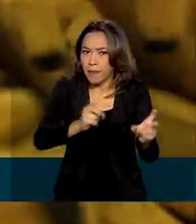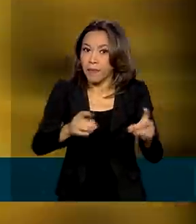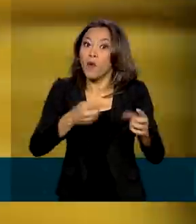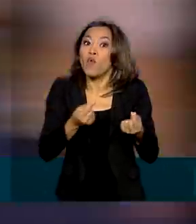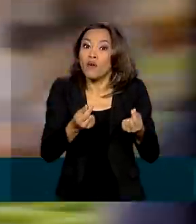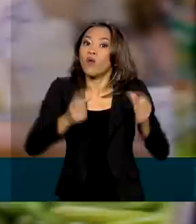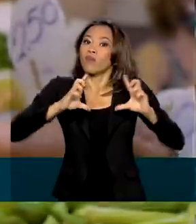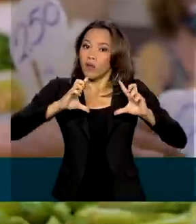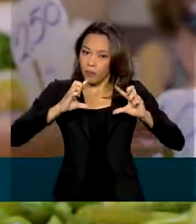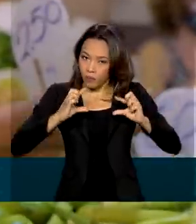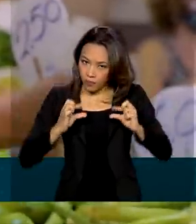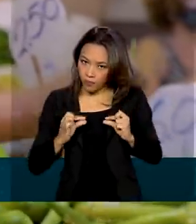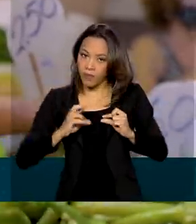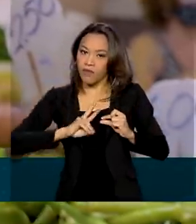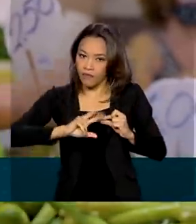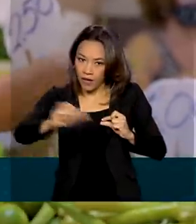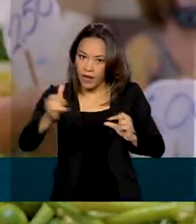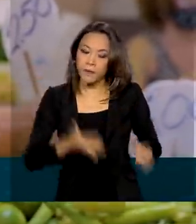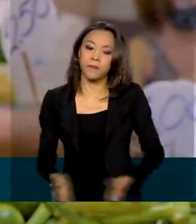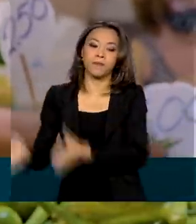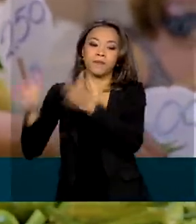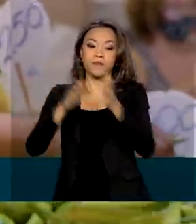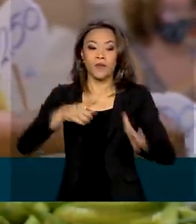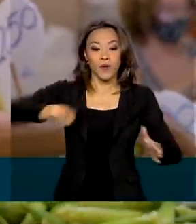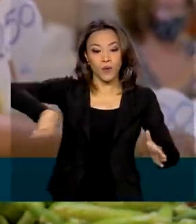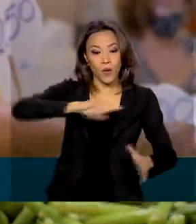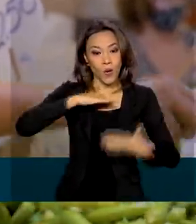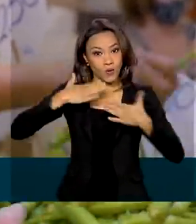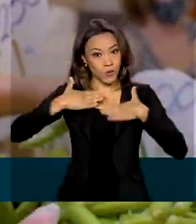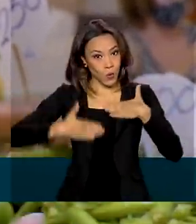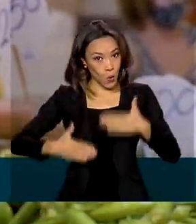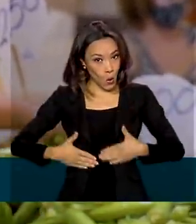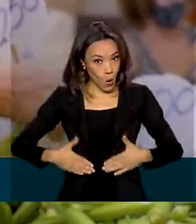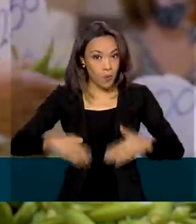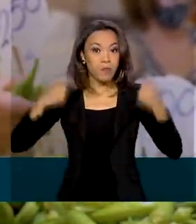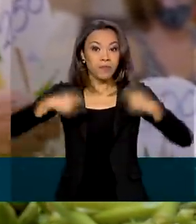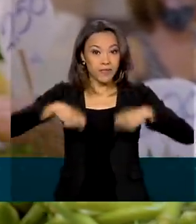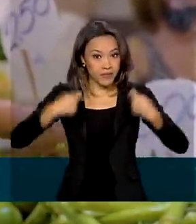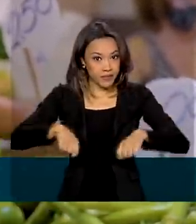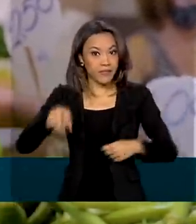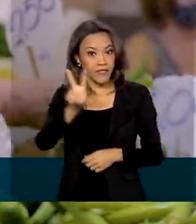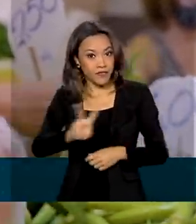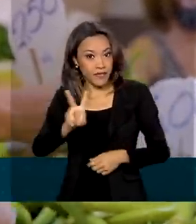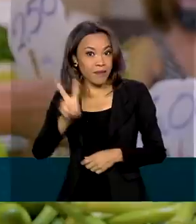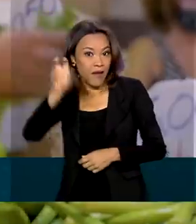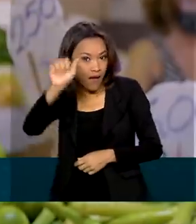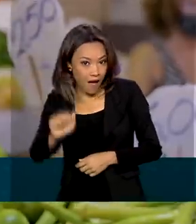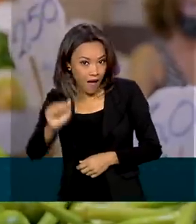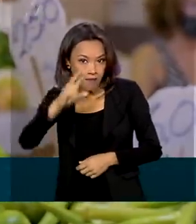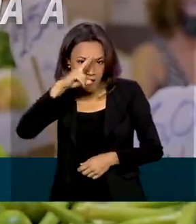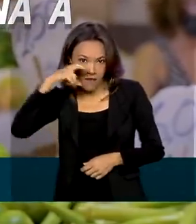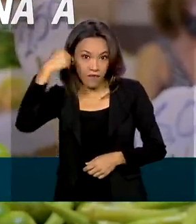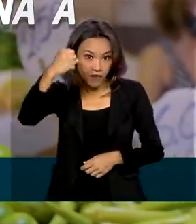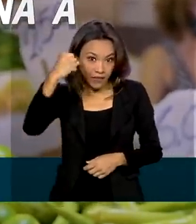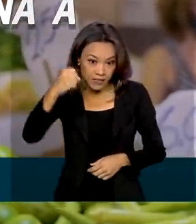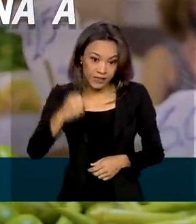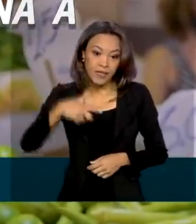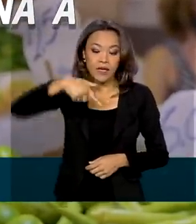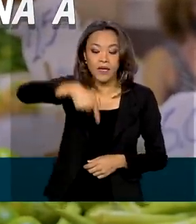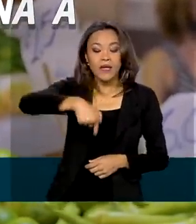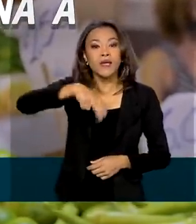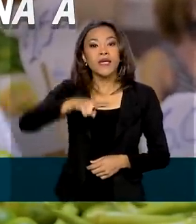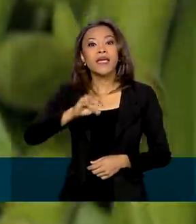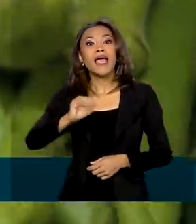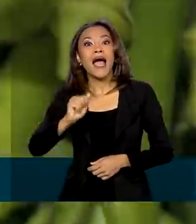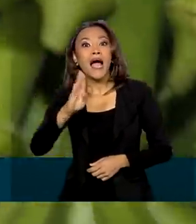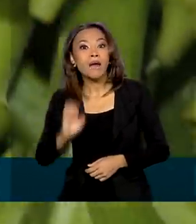deve estabilizar. Você sabia que o nosso corpo precisa de vitamina A para fortalecer o sistema imunológico e que o quiabo é rico em